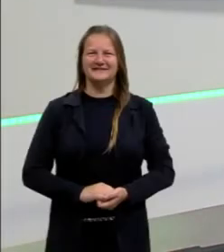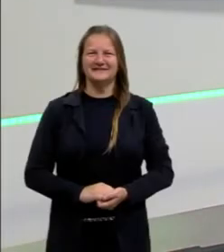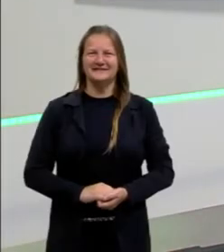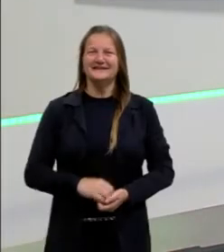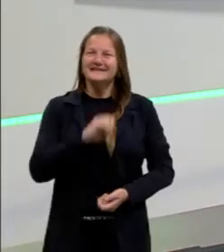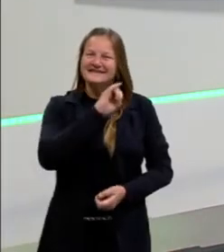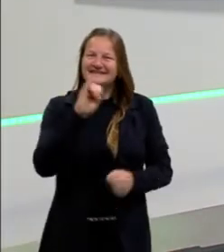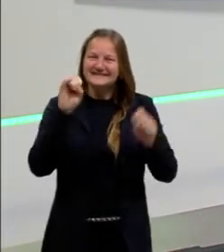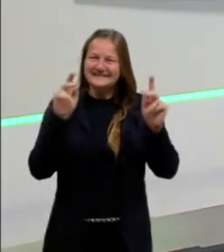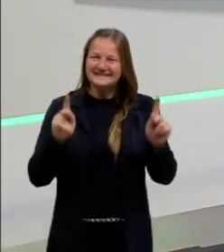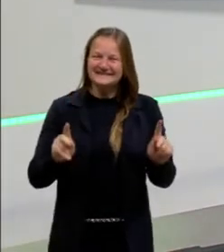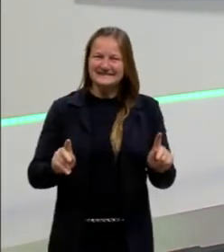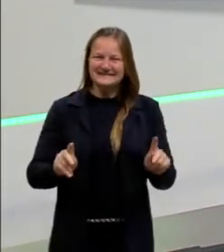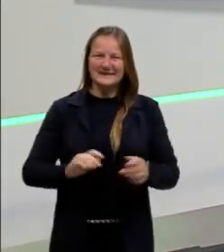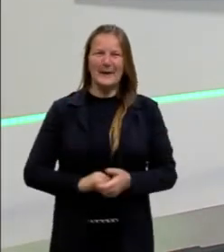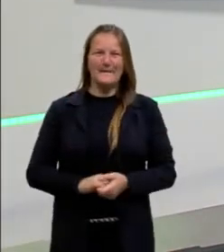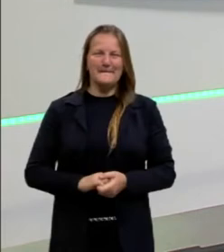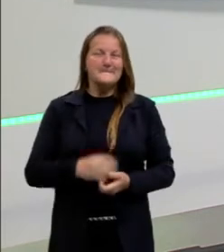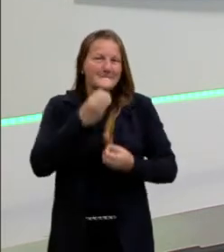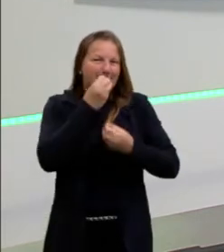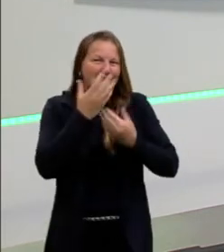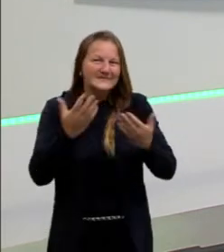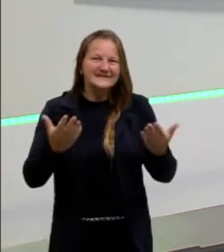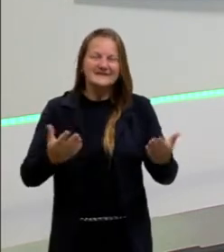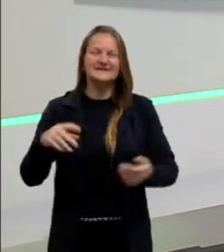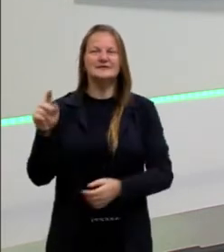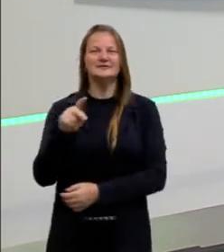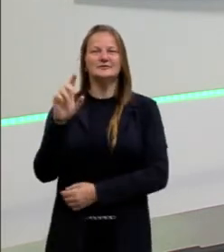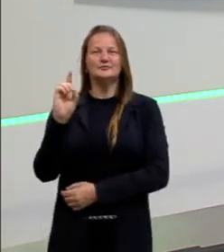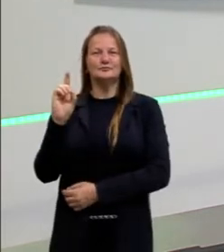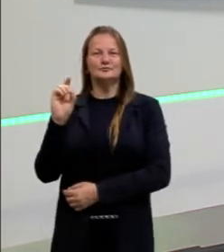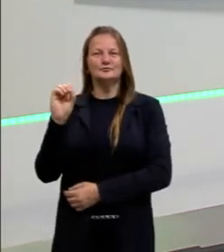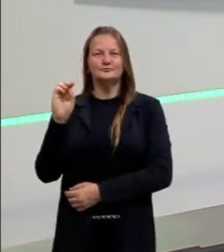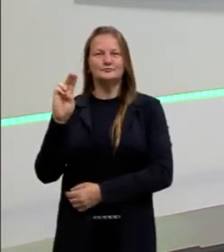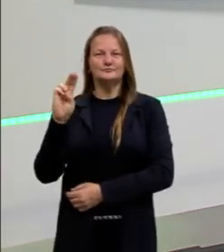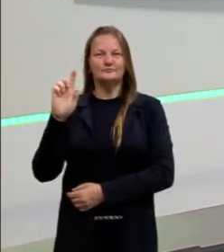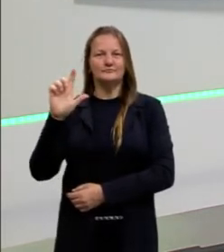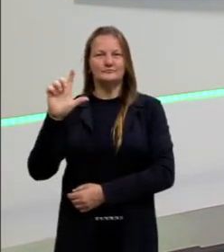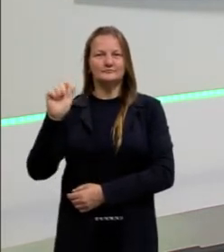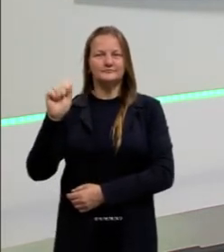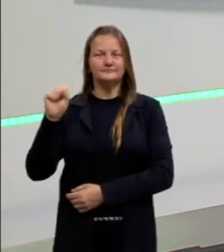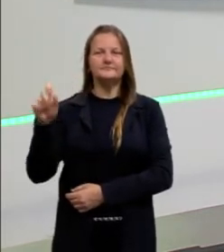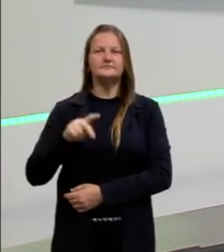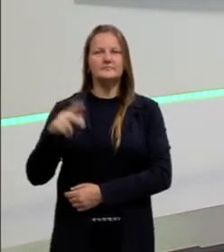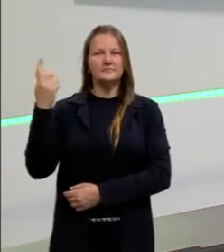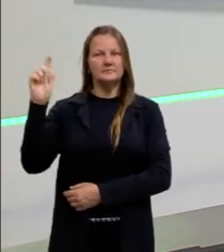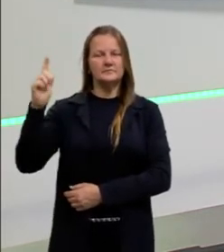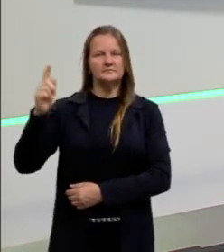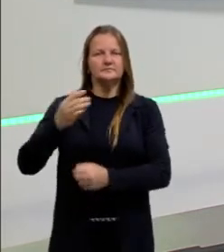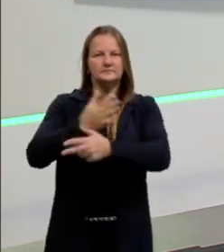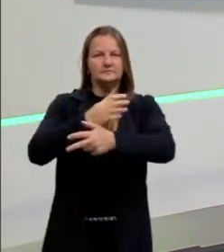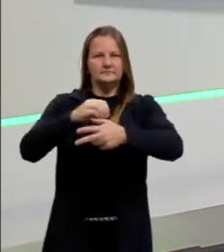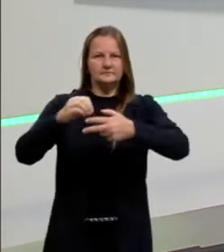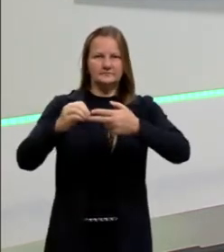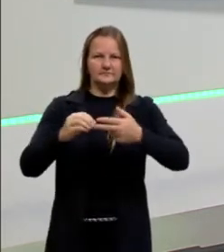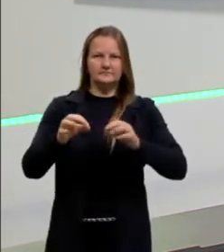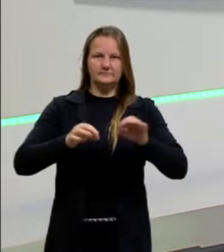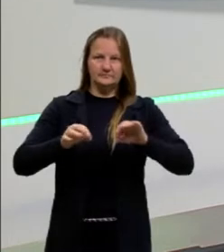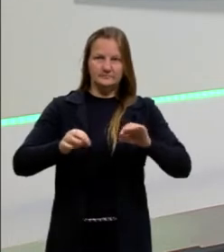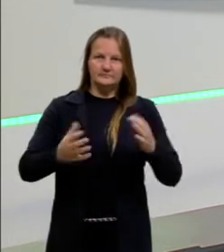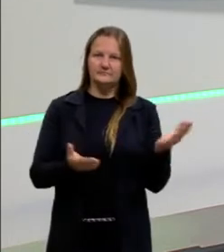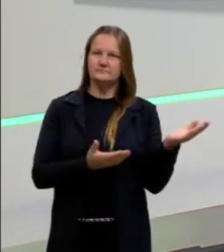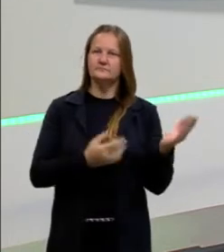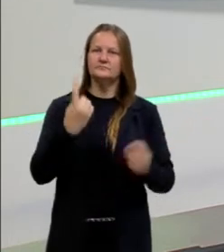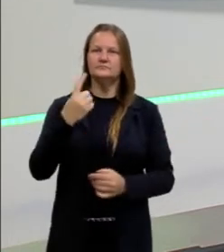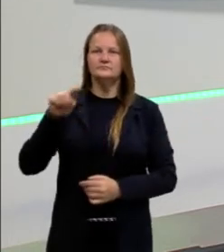Olá, meninos e meninas, tudo bom? Professor Douglas, professor de Geografia do nosso projeto pré-ENEM, certo? Eu sou um homem